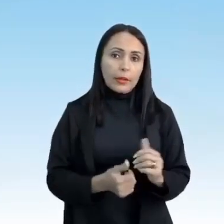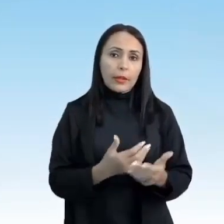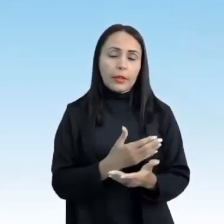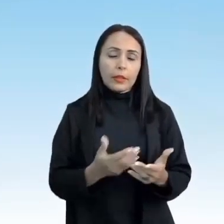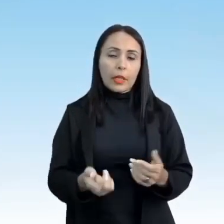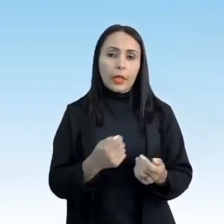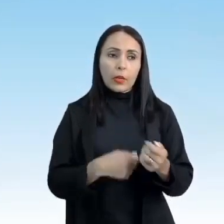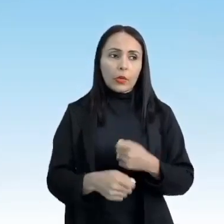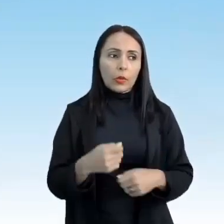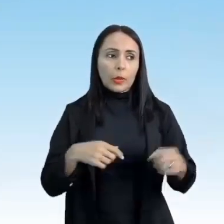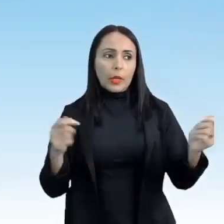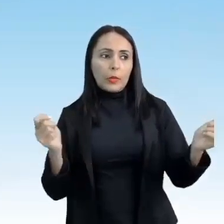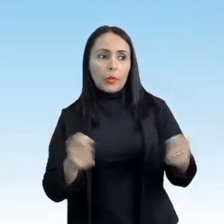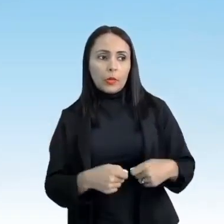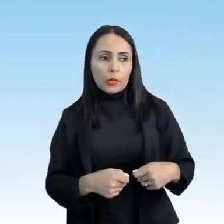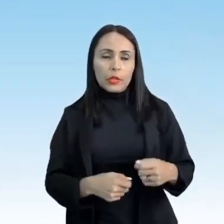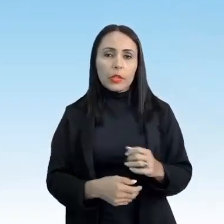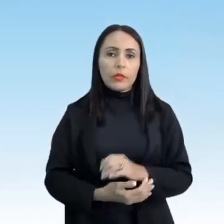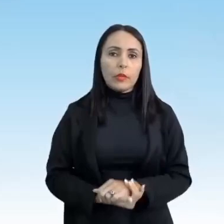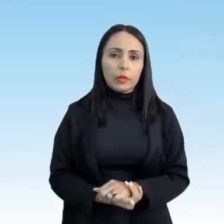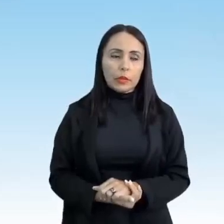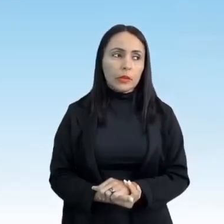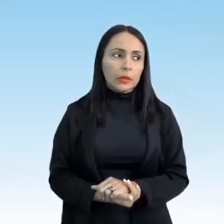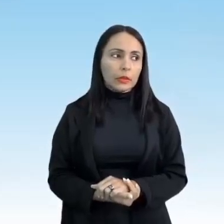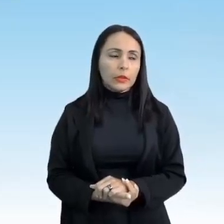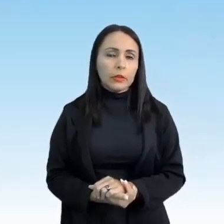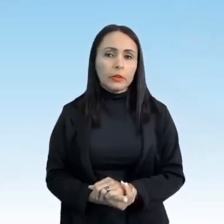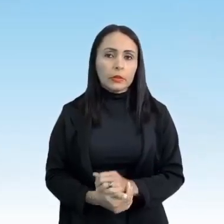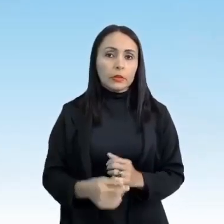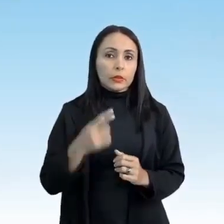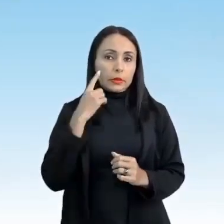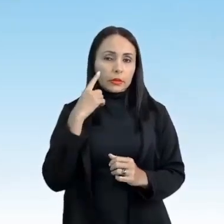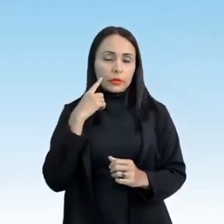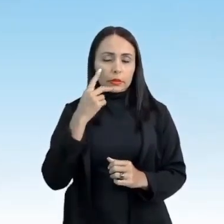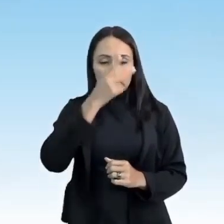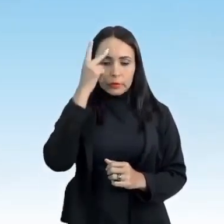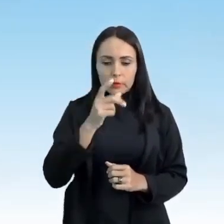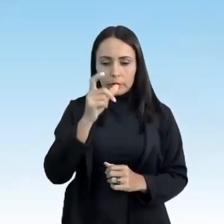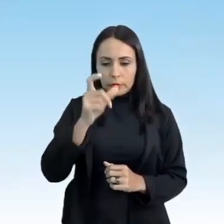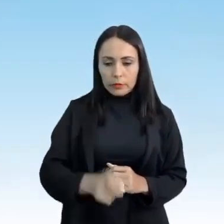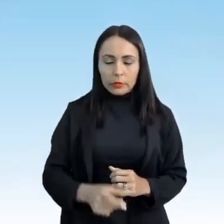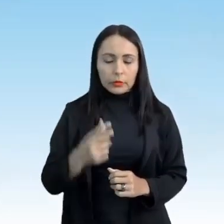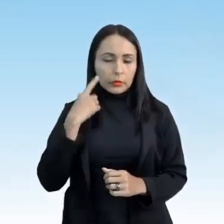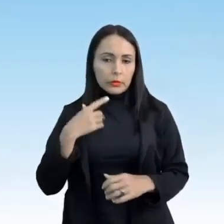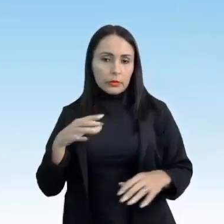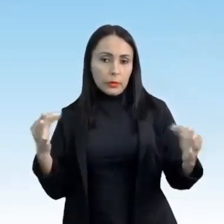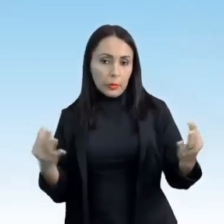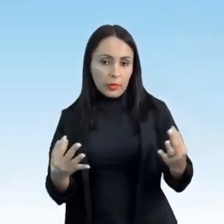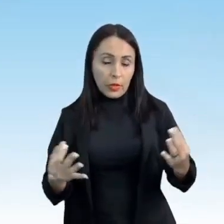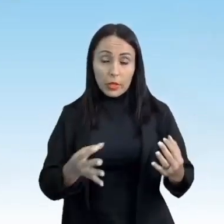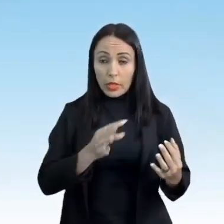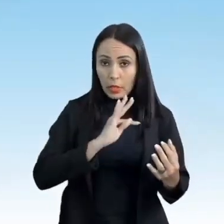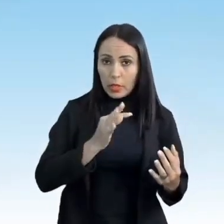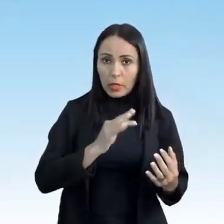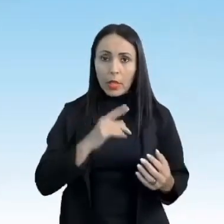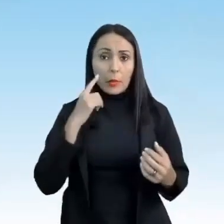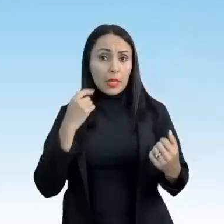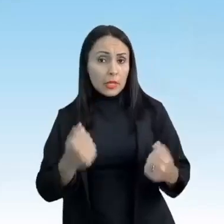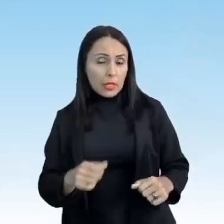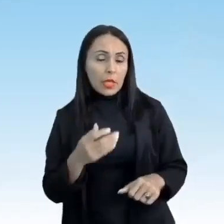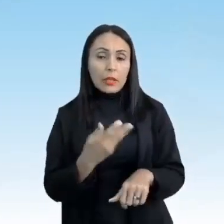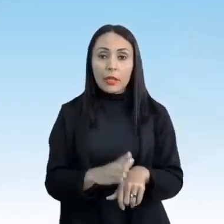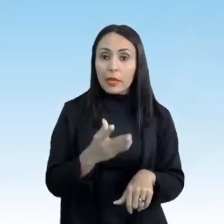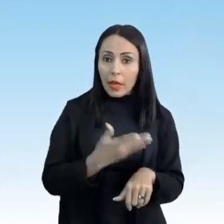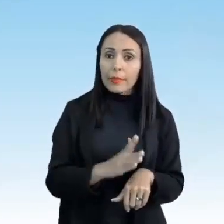econômica possível. Então, para o atleta chegar a uma técnica perfeita, ele tem que treinar muito,